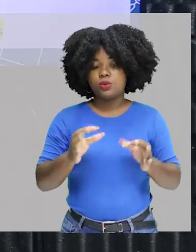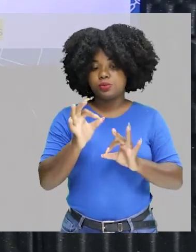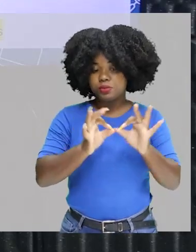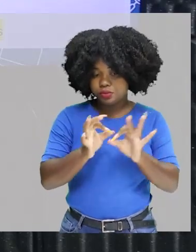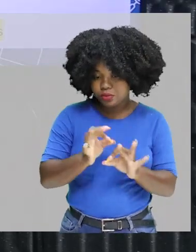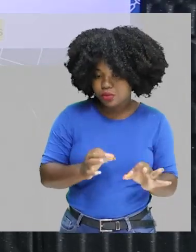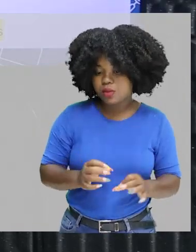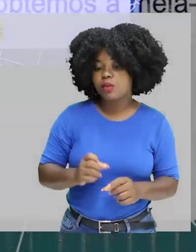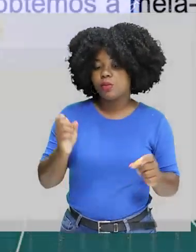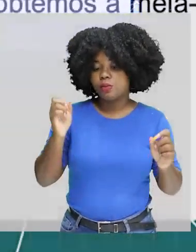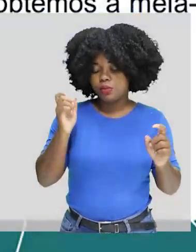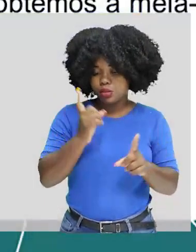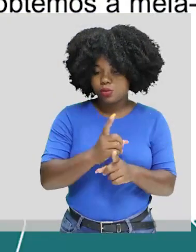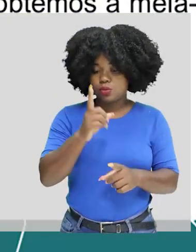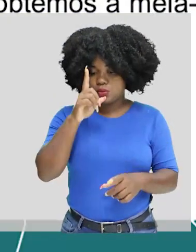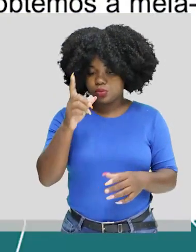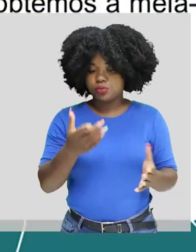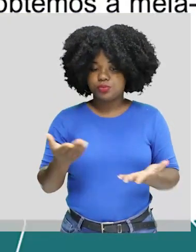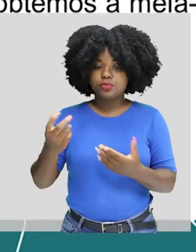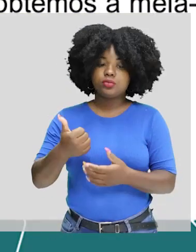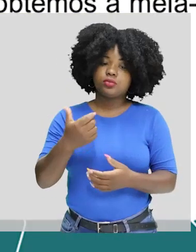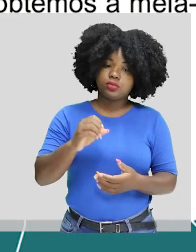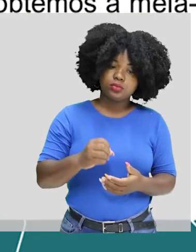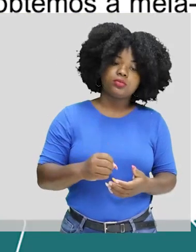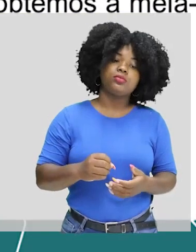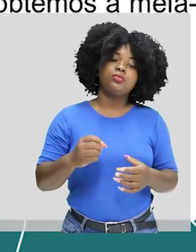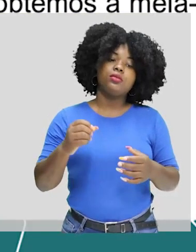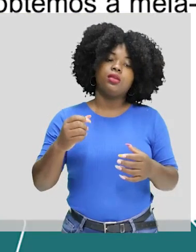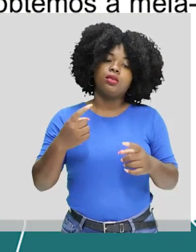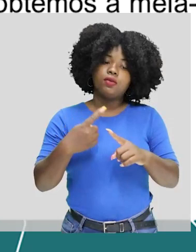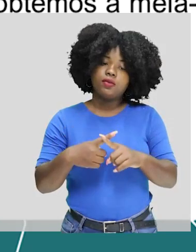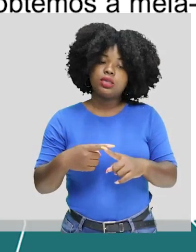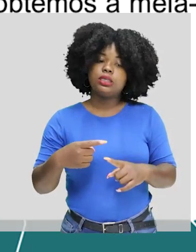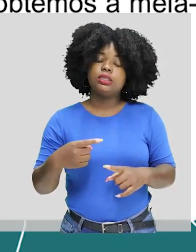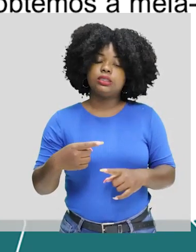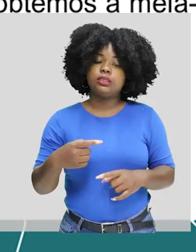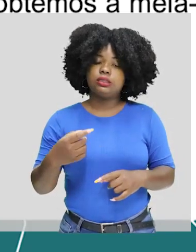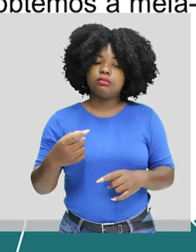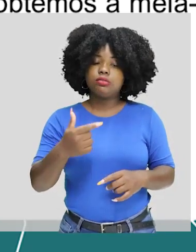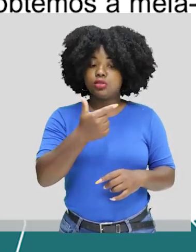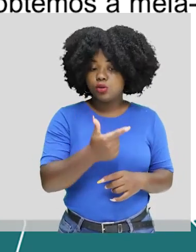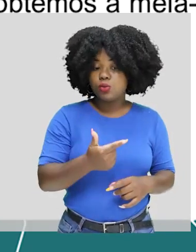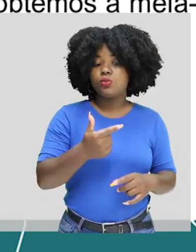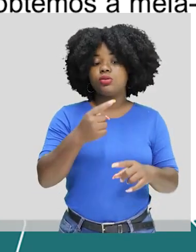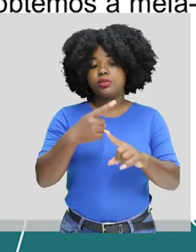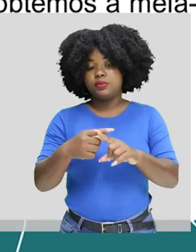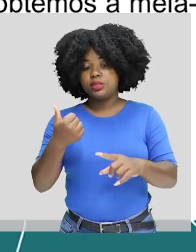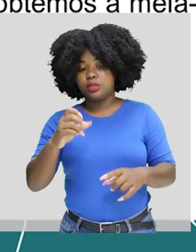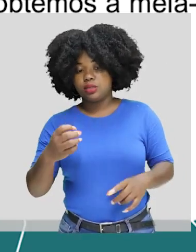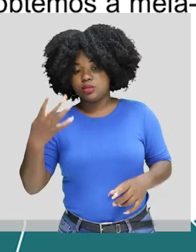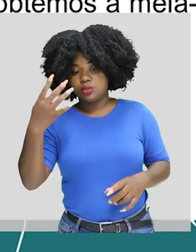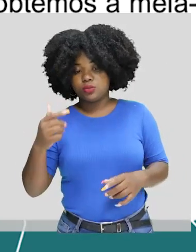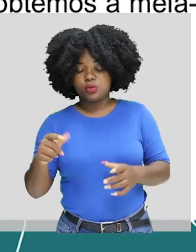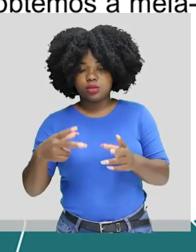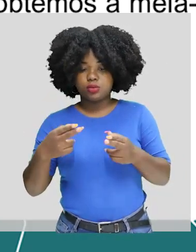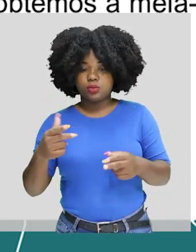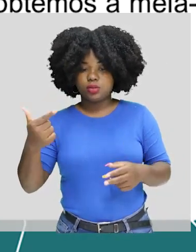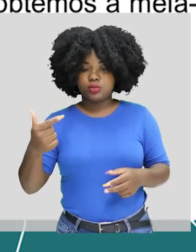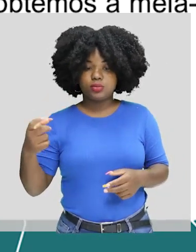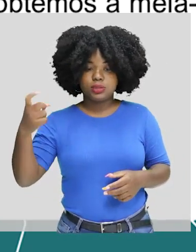só. 2 vezes 10 elevado a quarta potência, igual a 2 elevado a x.